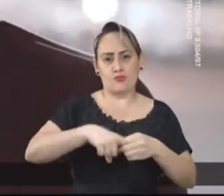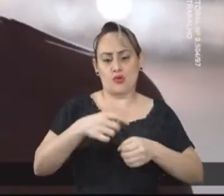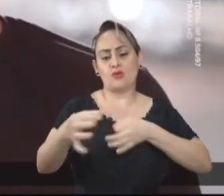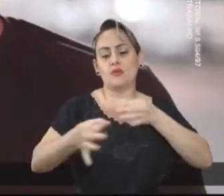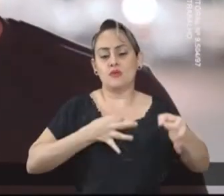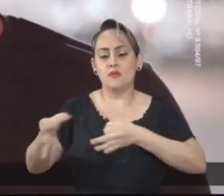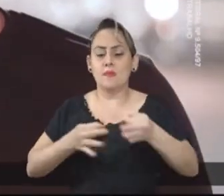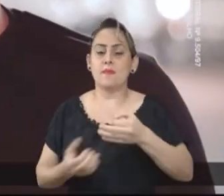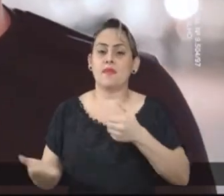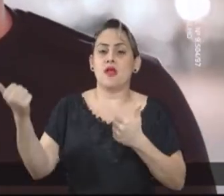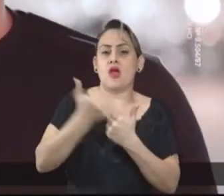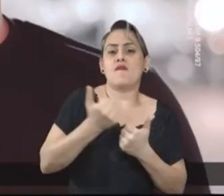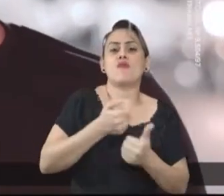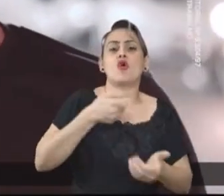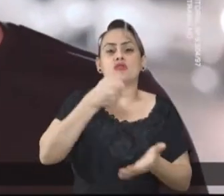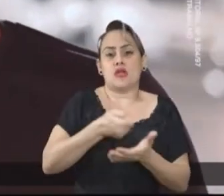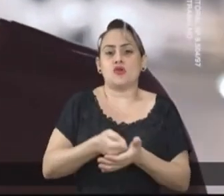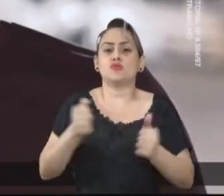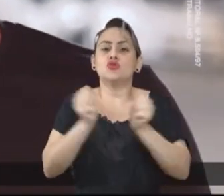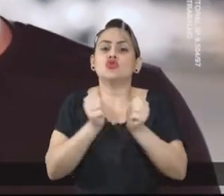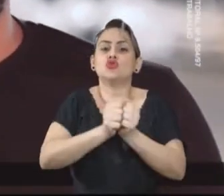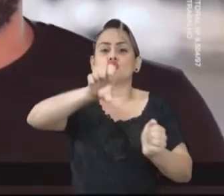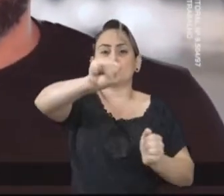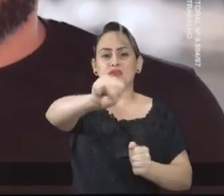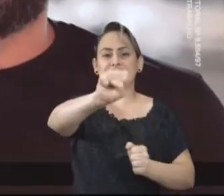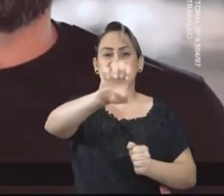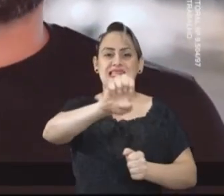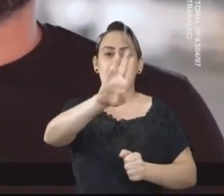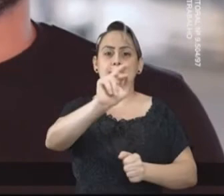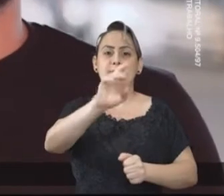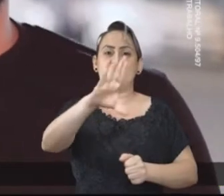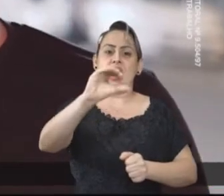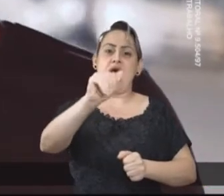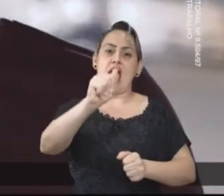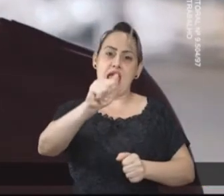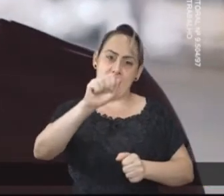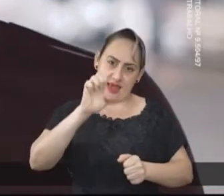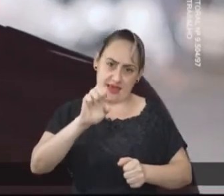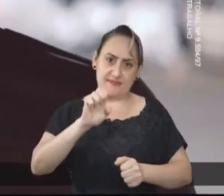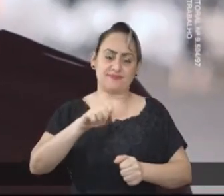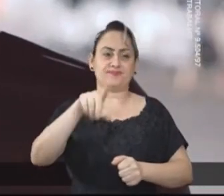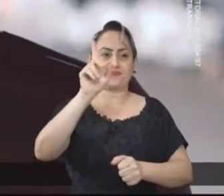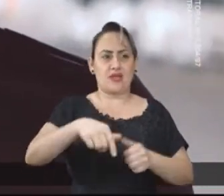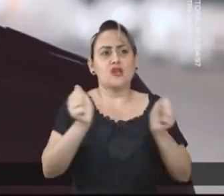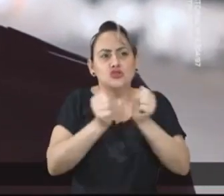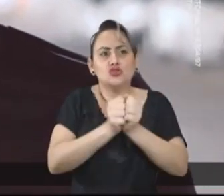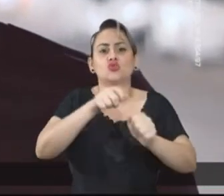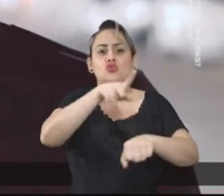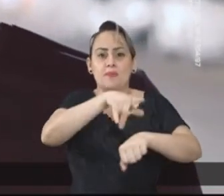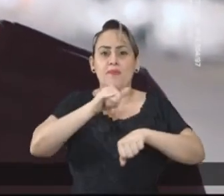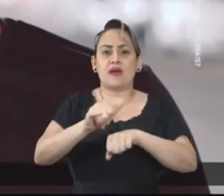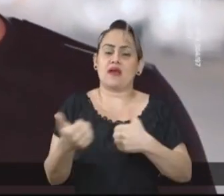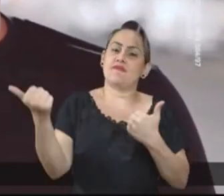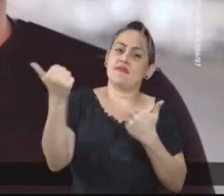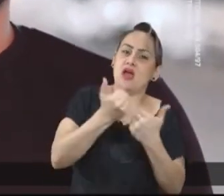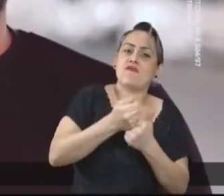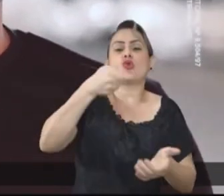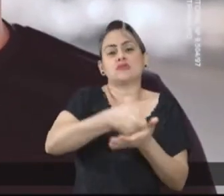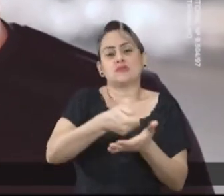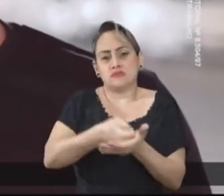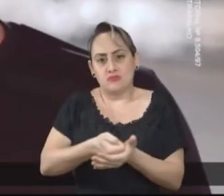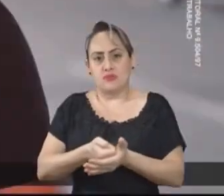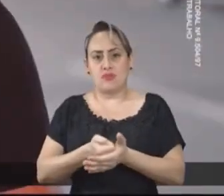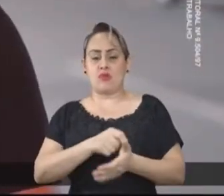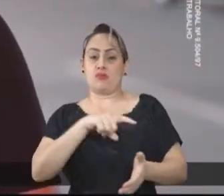frente com a contratação do Plano de Retomada da Economia, uma parceria com o Sebrae, que vai nortear Paranavaí na